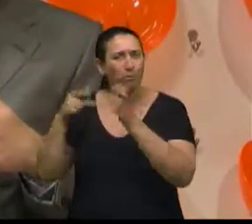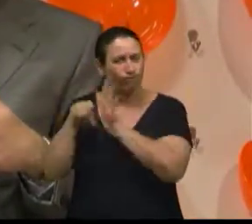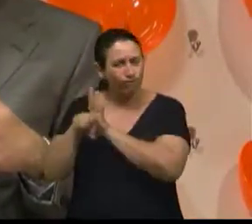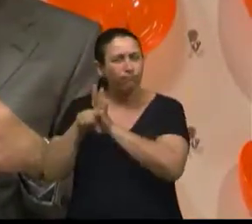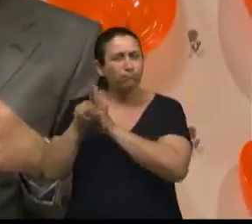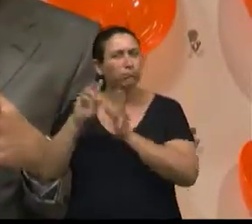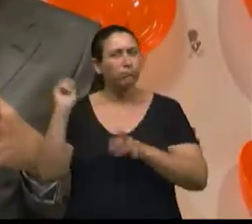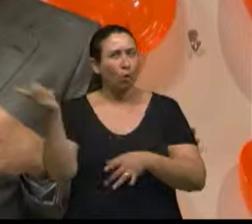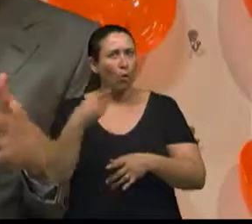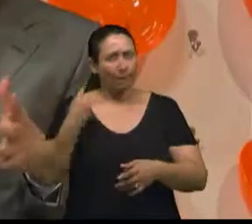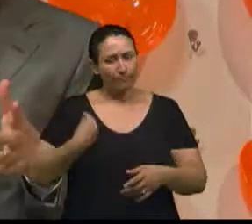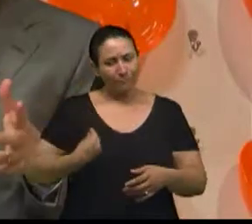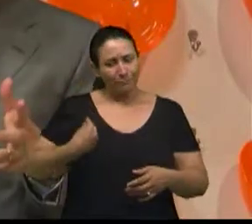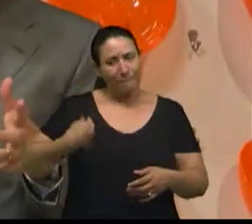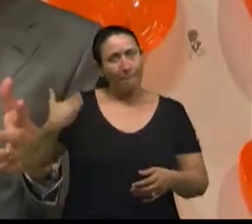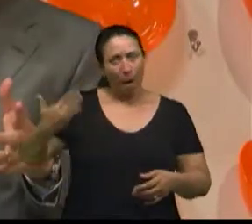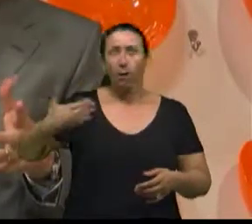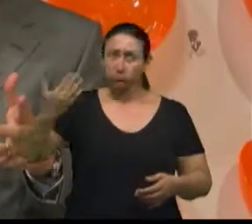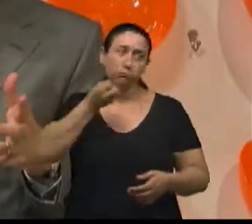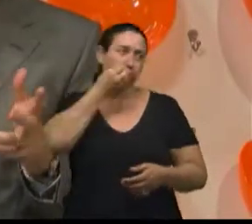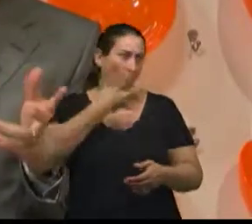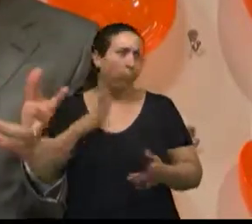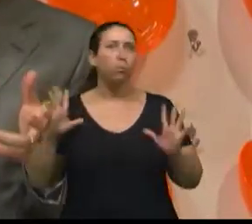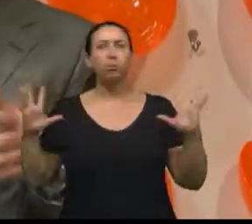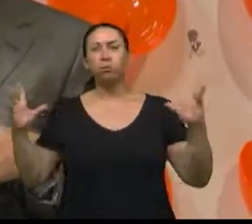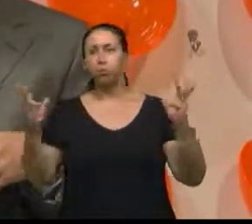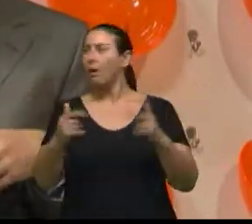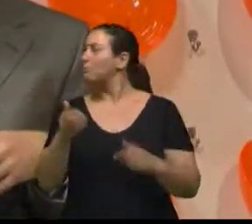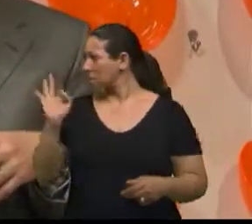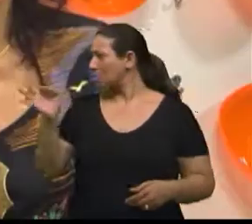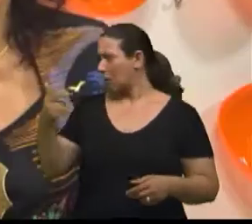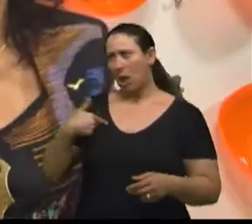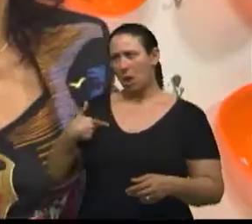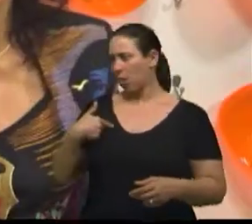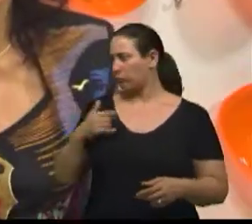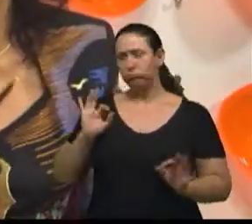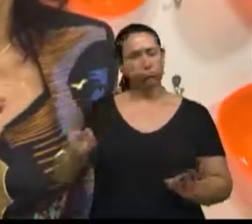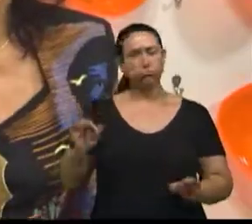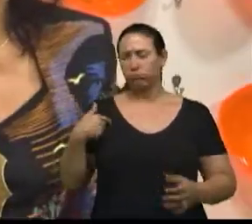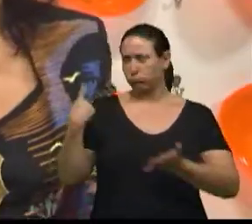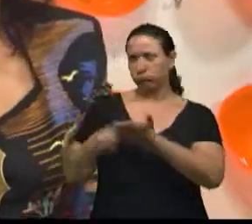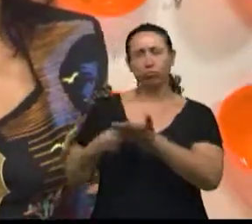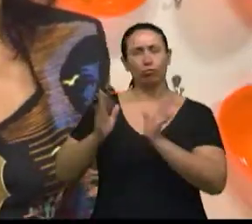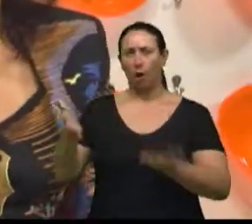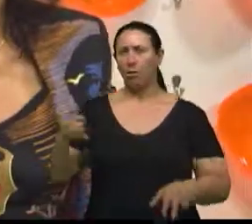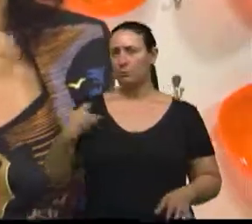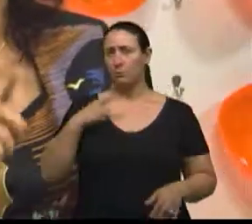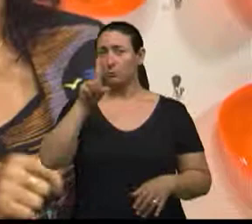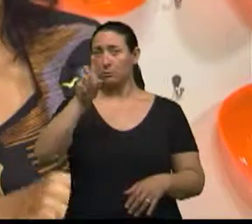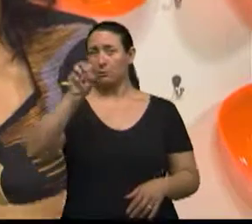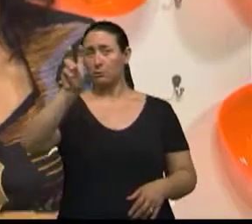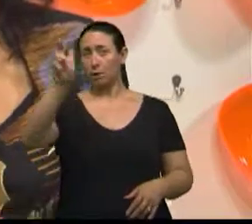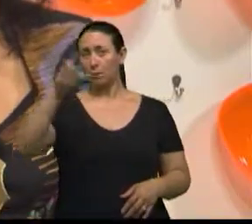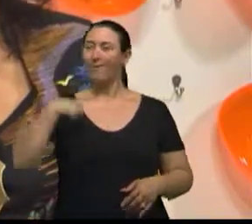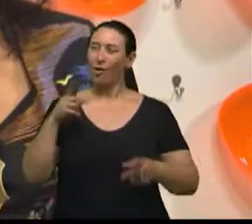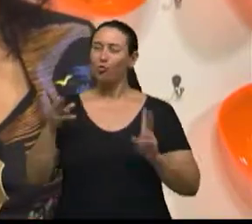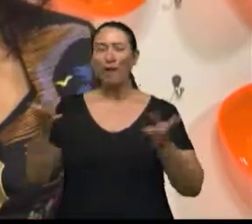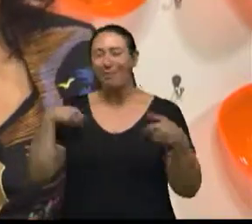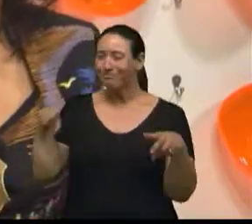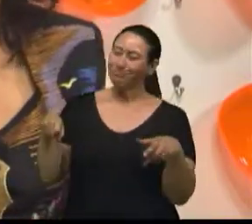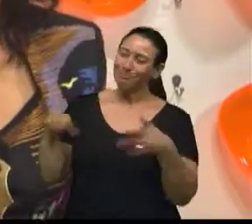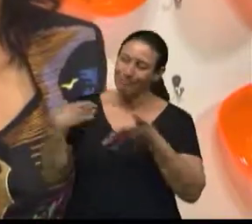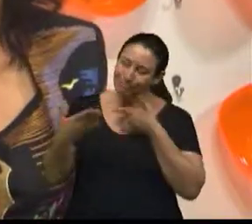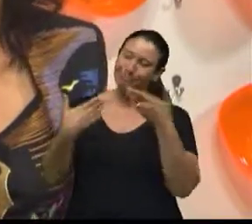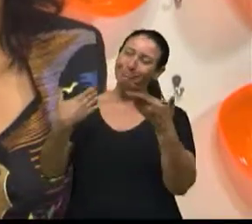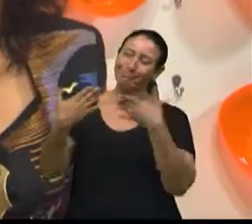durando mais, felizmente, né? Nós vamos ao 105, eu e o doutor aqui já combinamos. mínimo 105. 105 a gente vai estar aqui falando com vocês, tá?